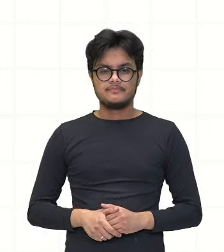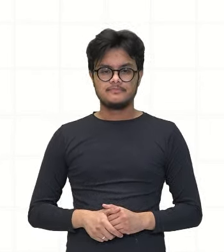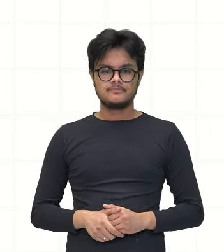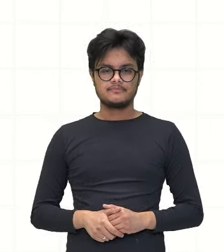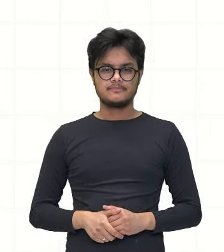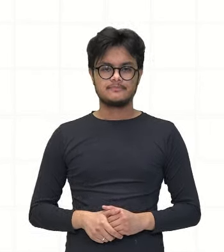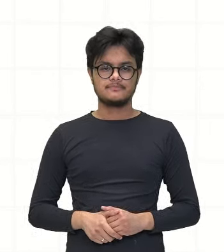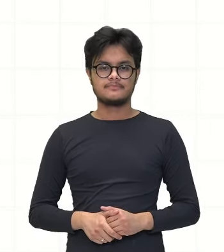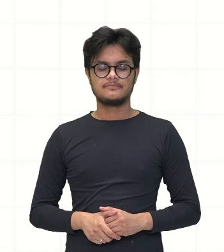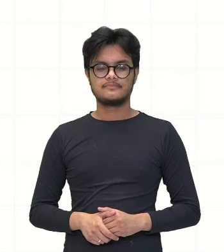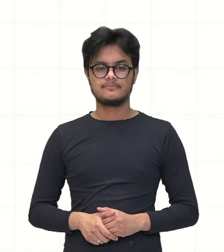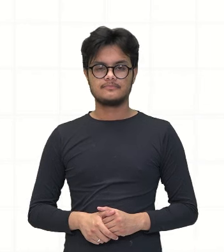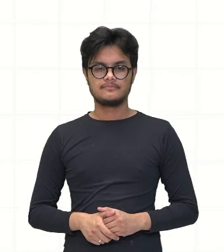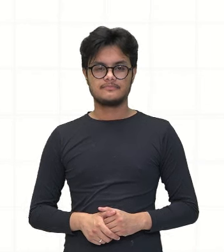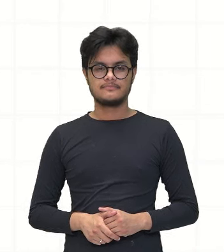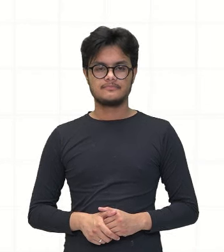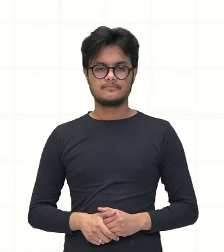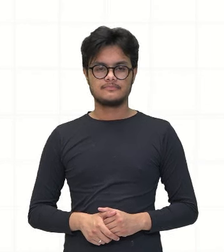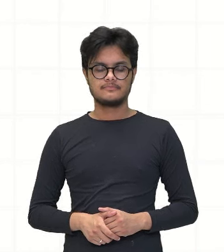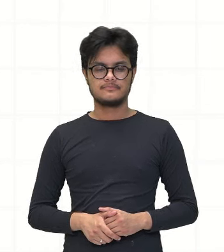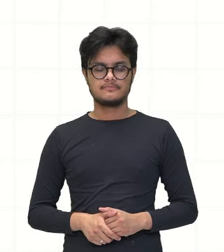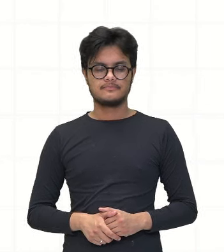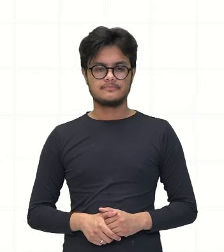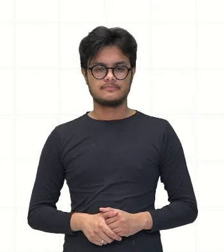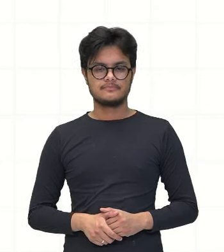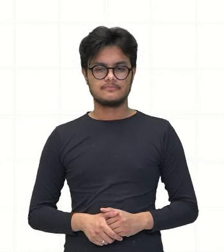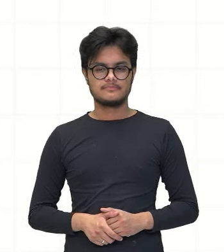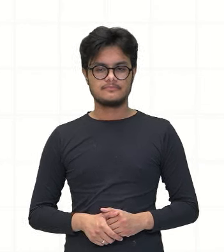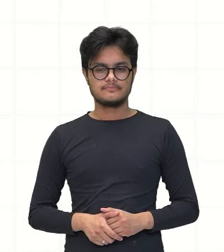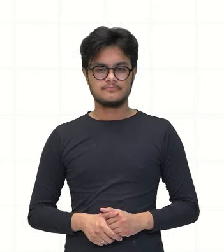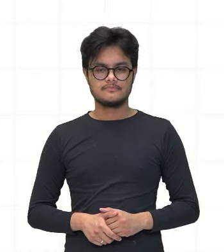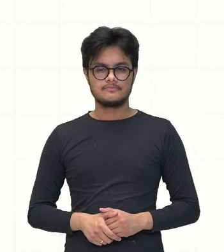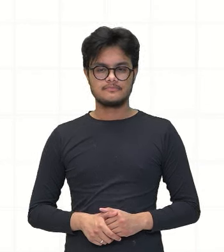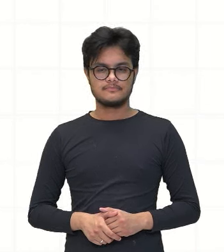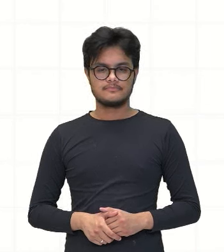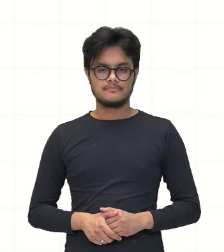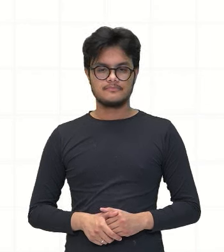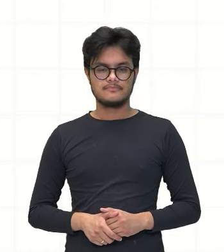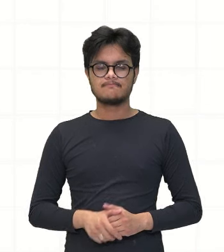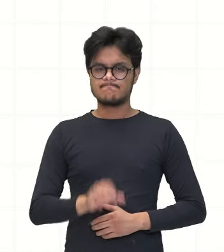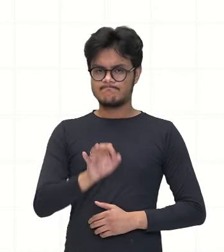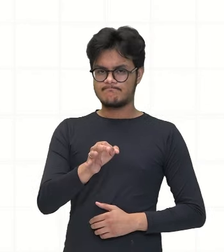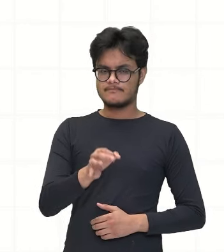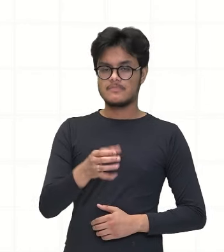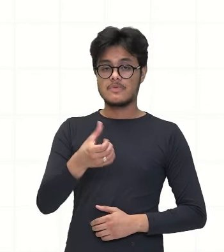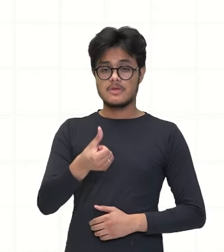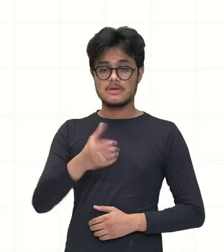fazer o seguinte. Olha só, eu vou considerar que eram 600